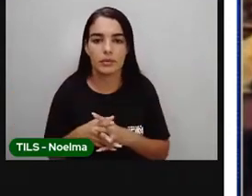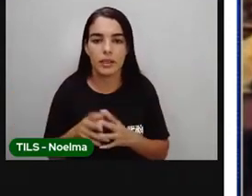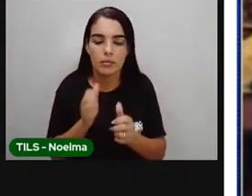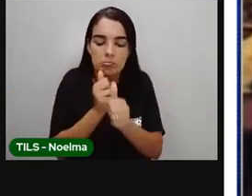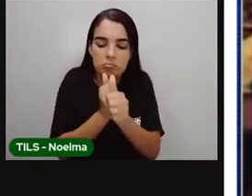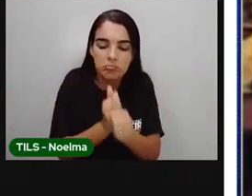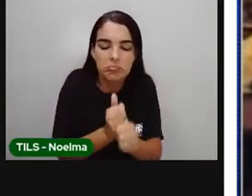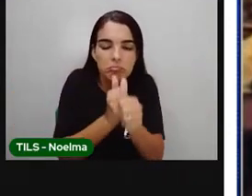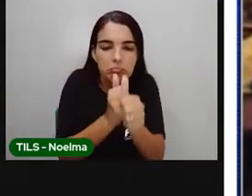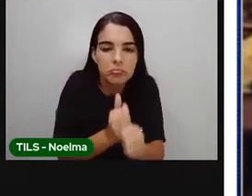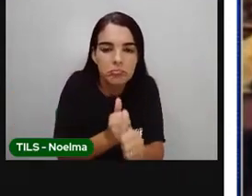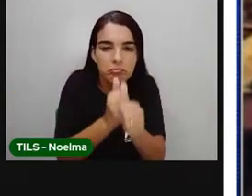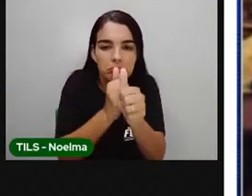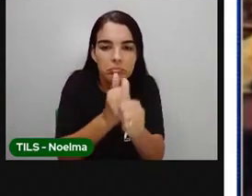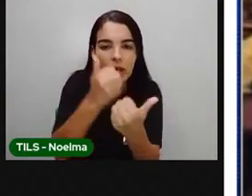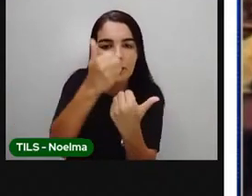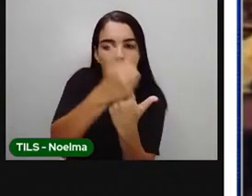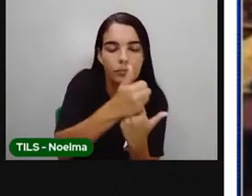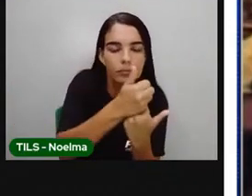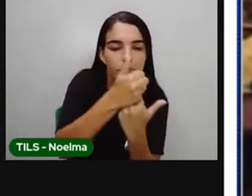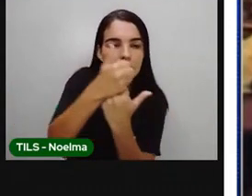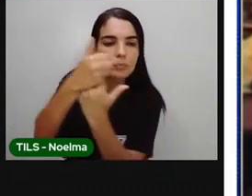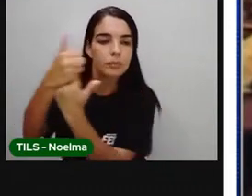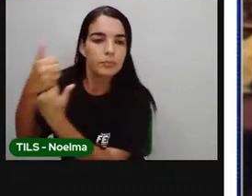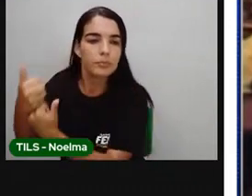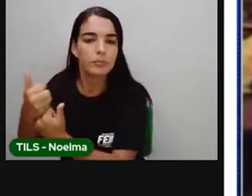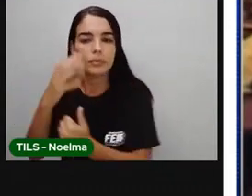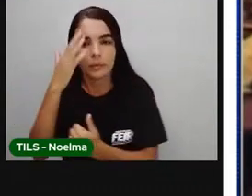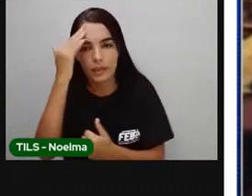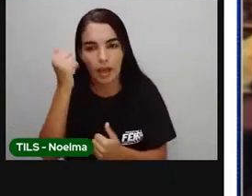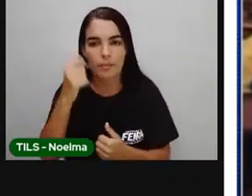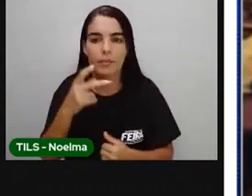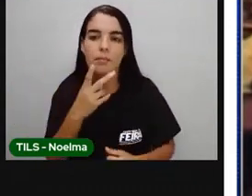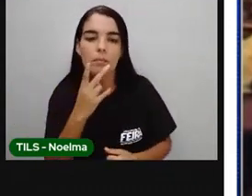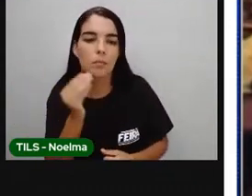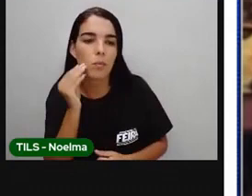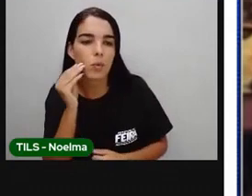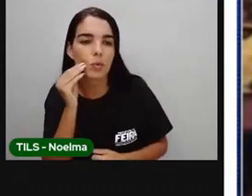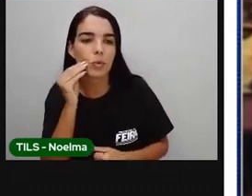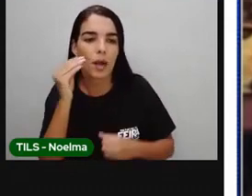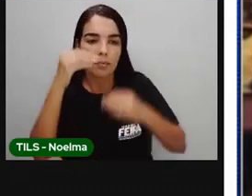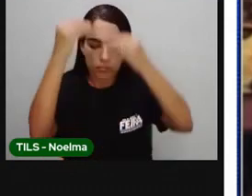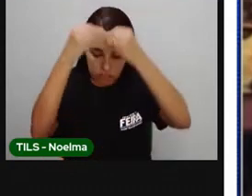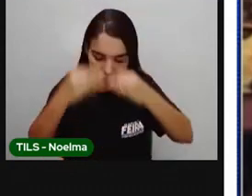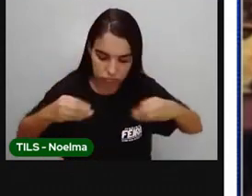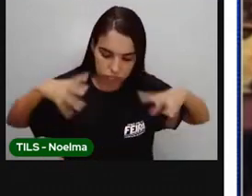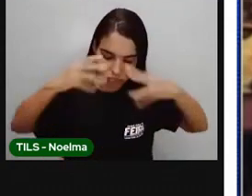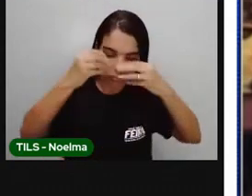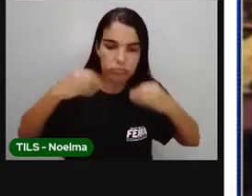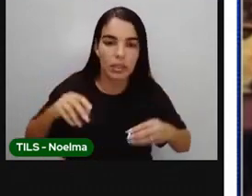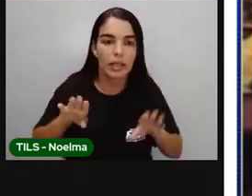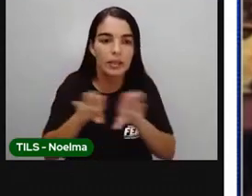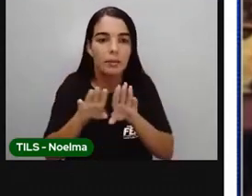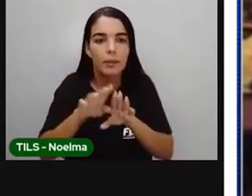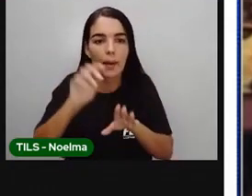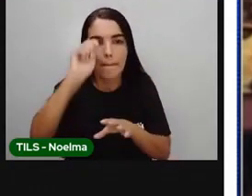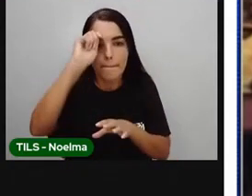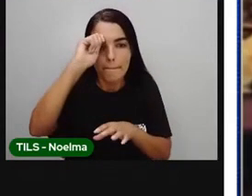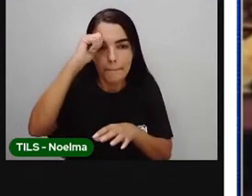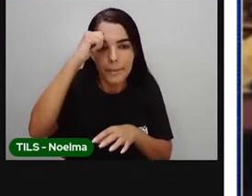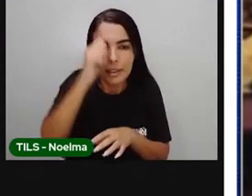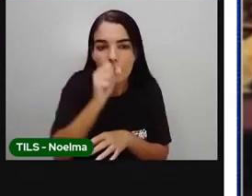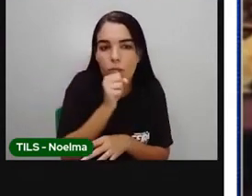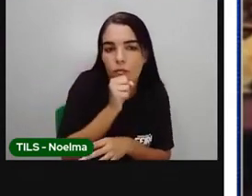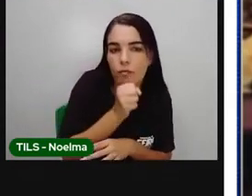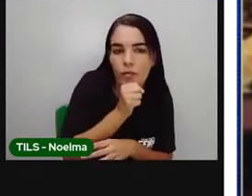guia, né? E esse se apresentam como polva gira, caboclo e preto velho. Aí tem o